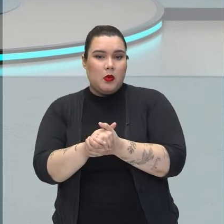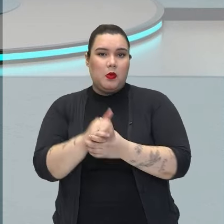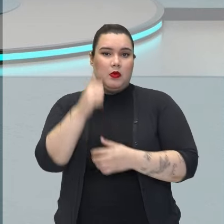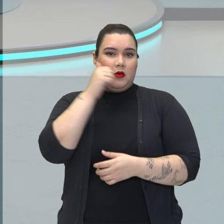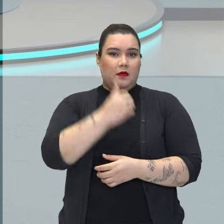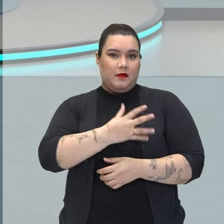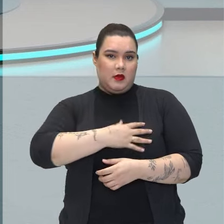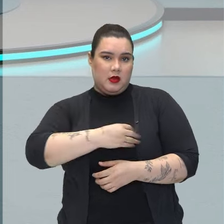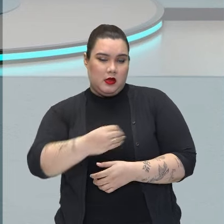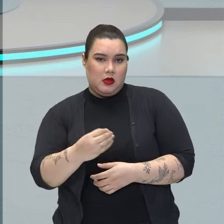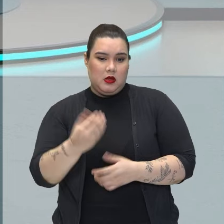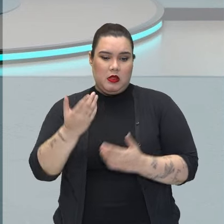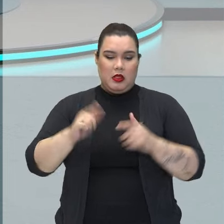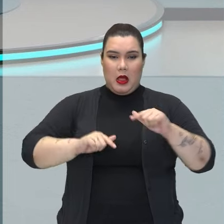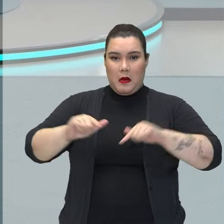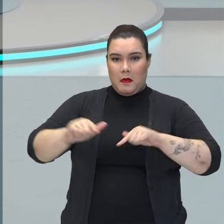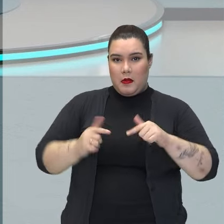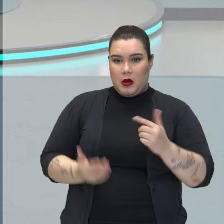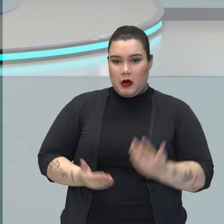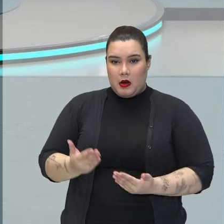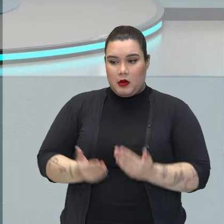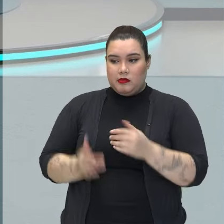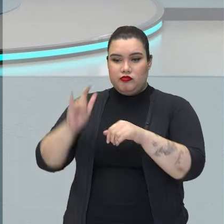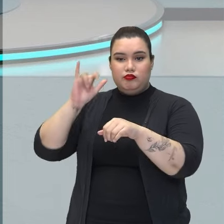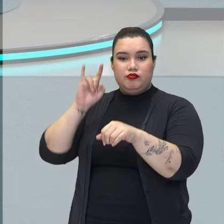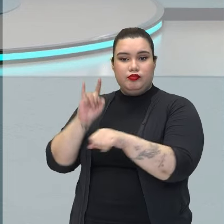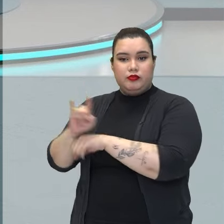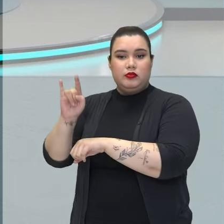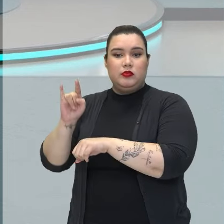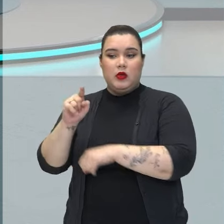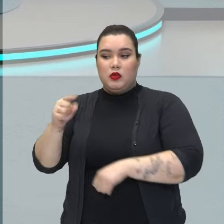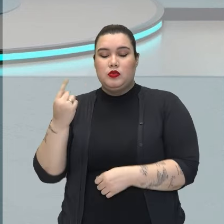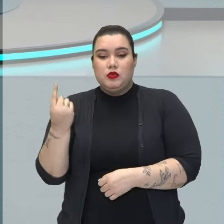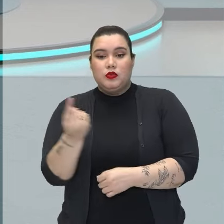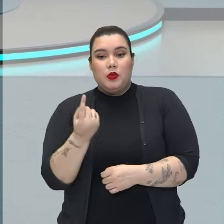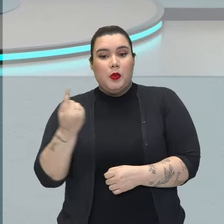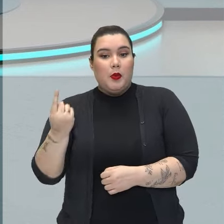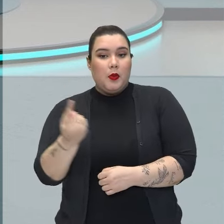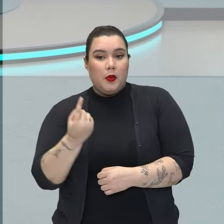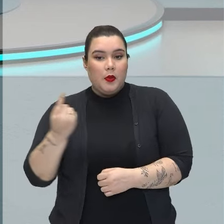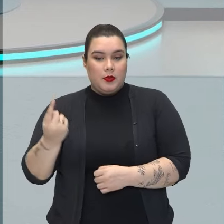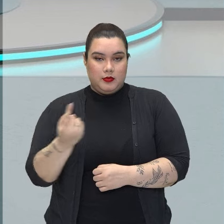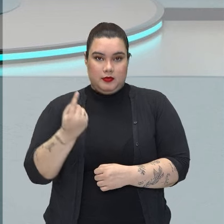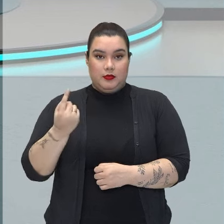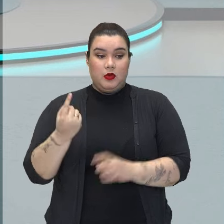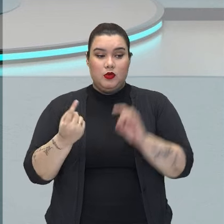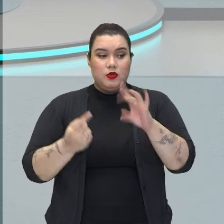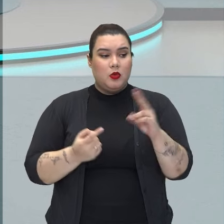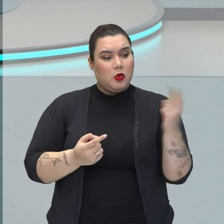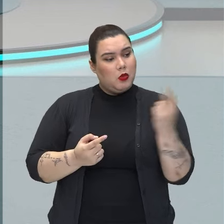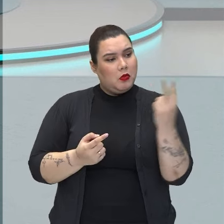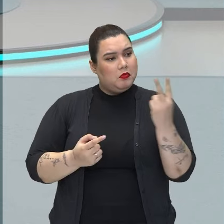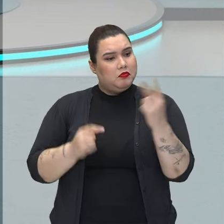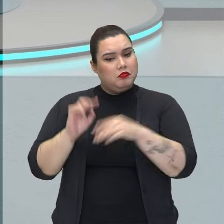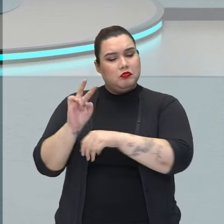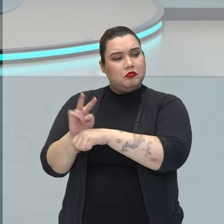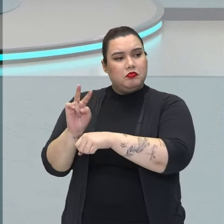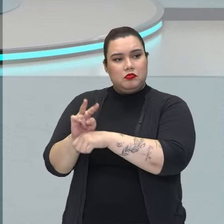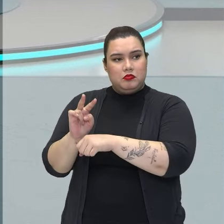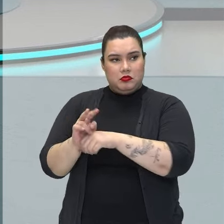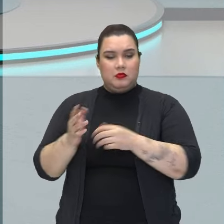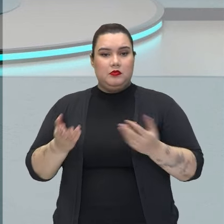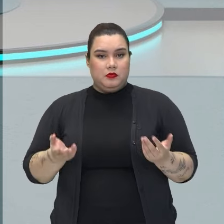próprios funcionários deles, o traíram e ele estava sozinho no mundo. Apenas aquele casal tinha acolhido Augusto.